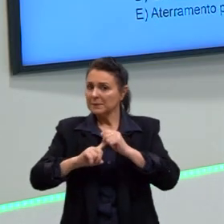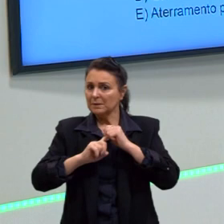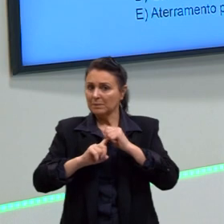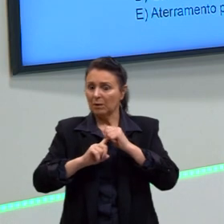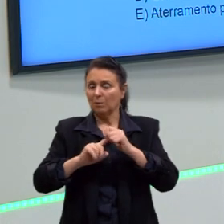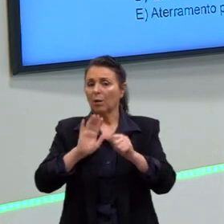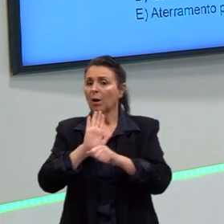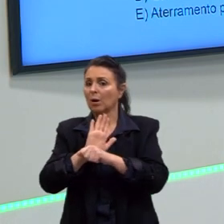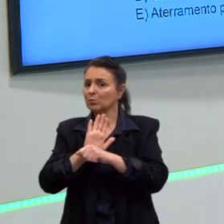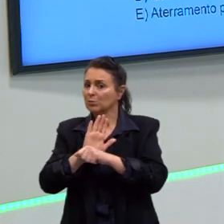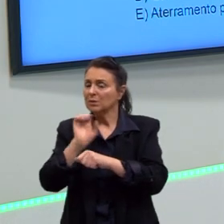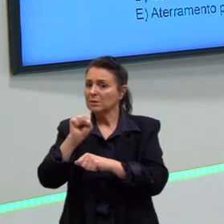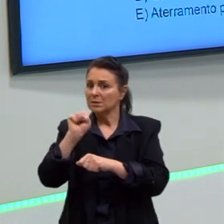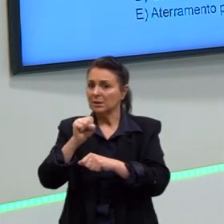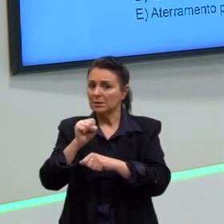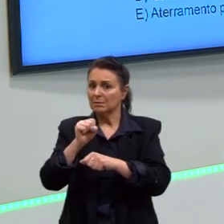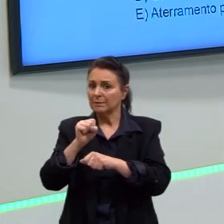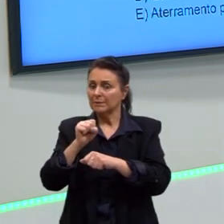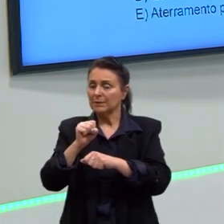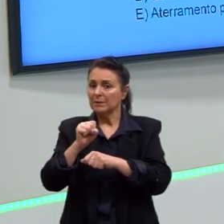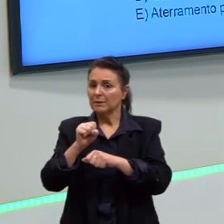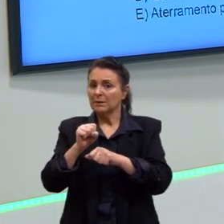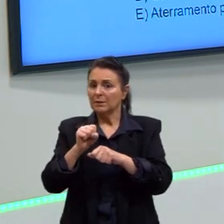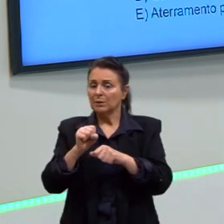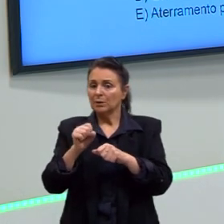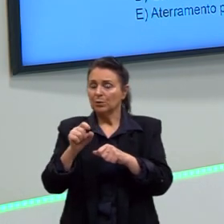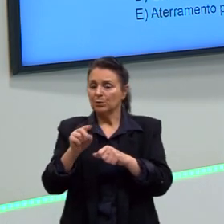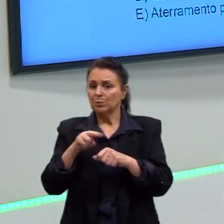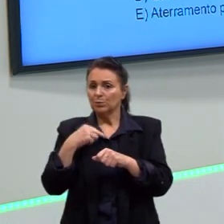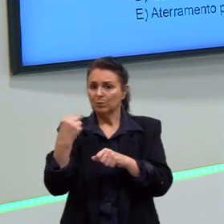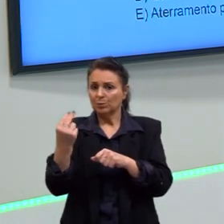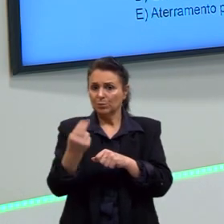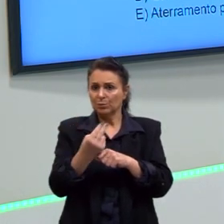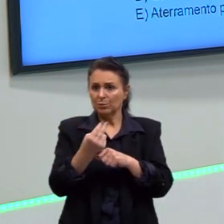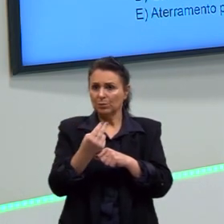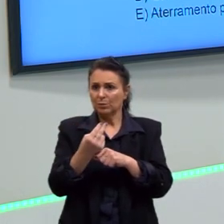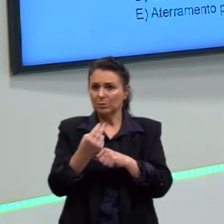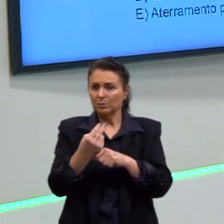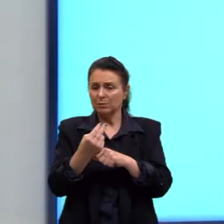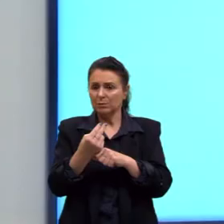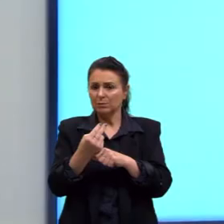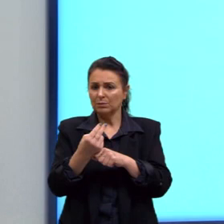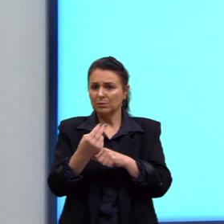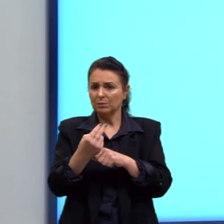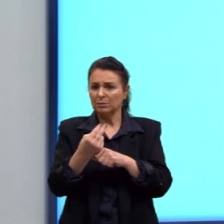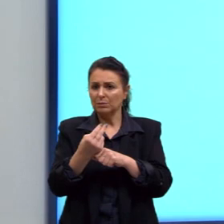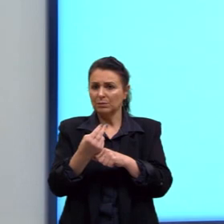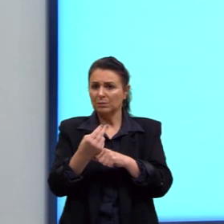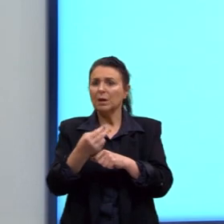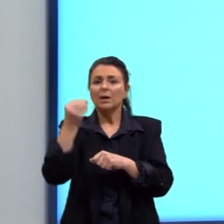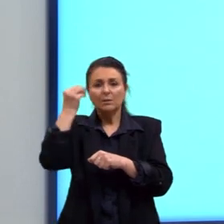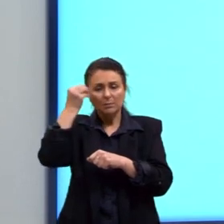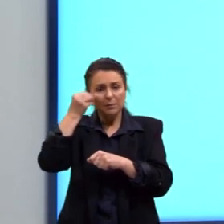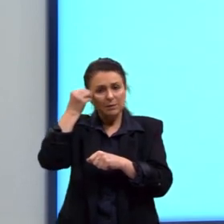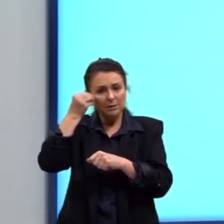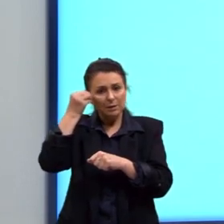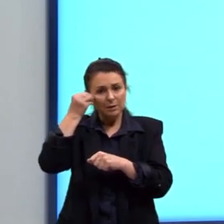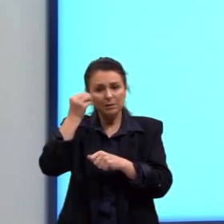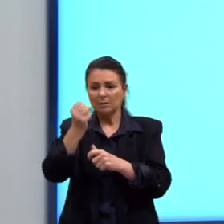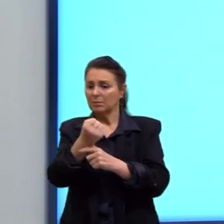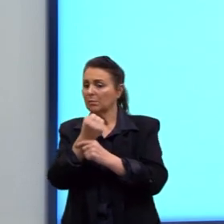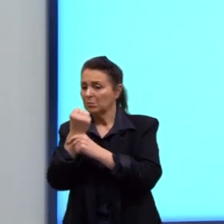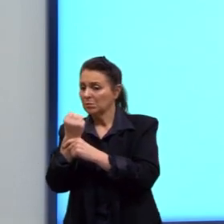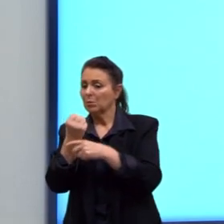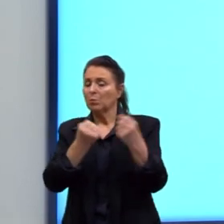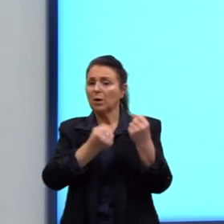Ele ajuda, sim. Faz parte da nossa experiência, da nossa proteção